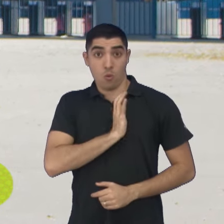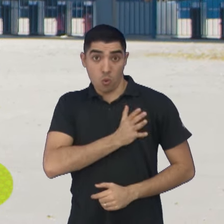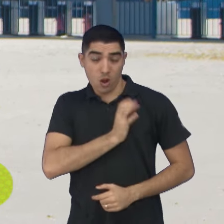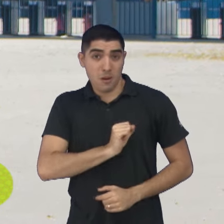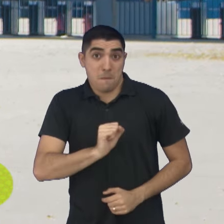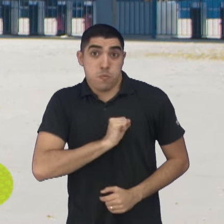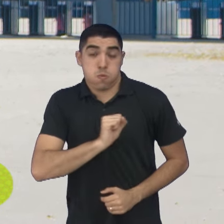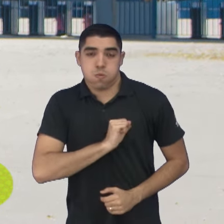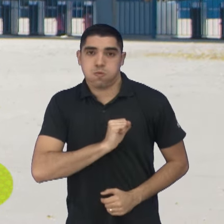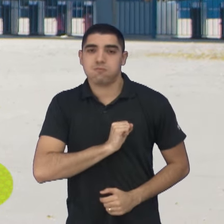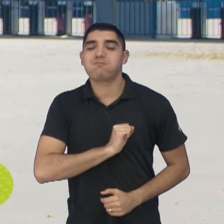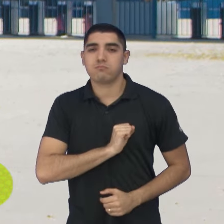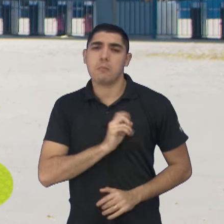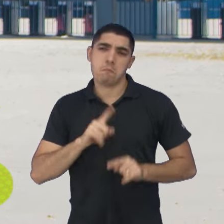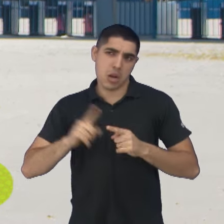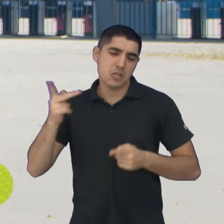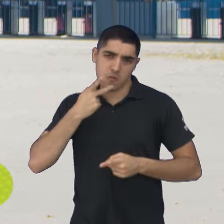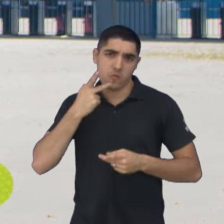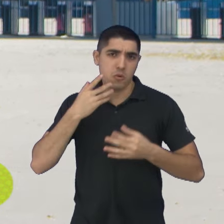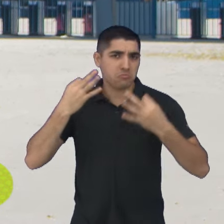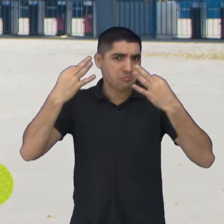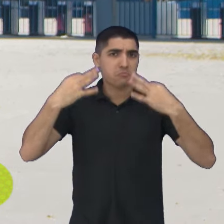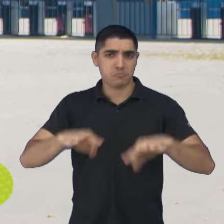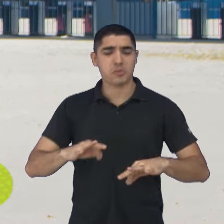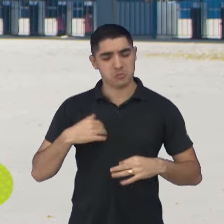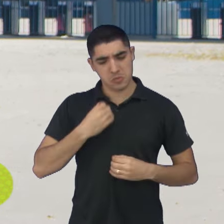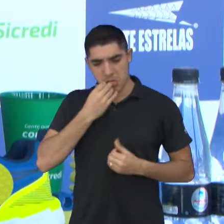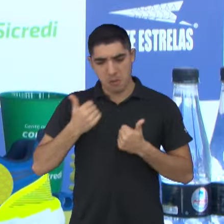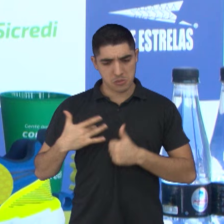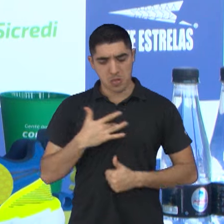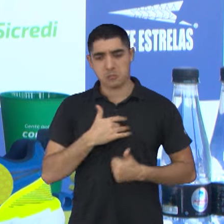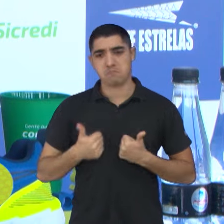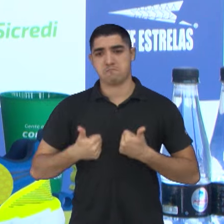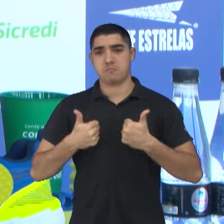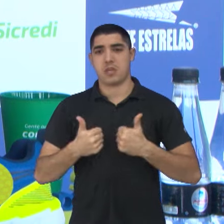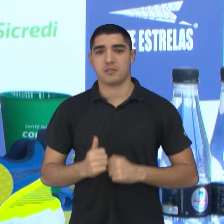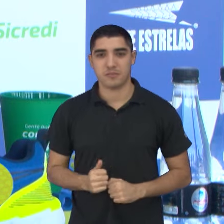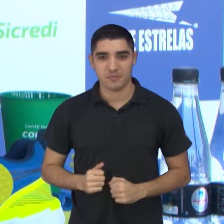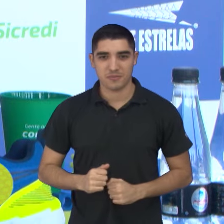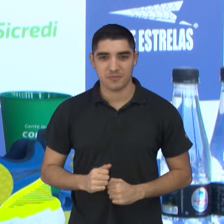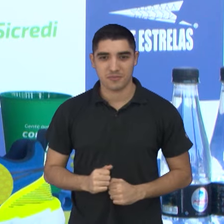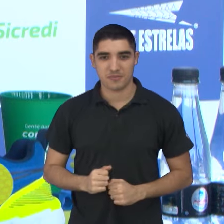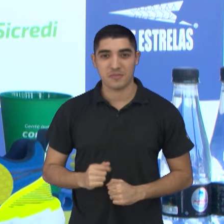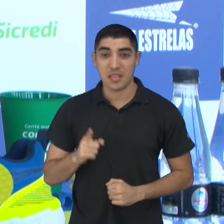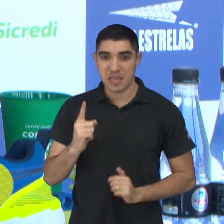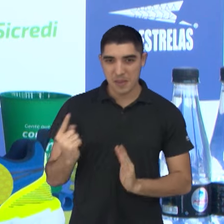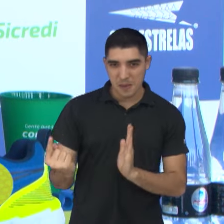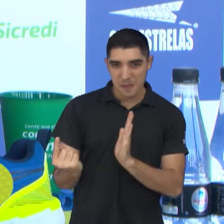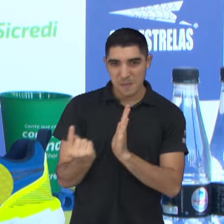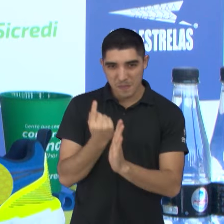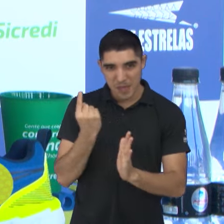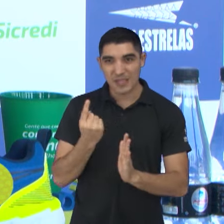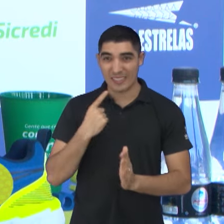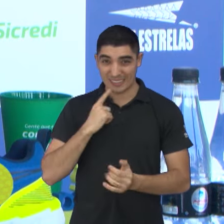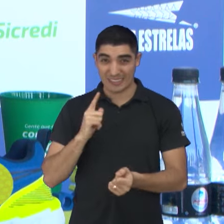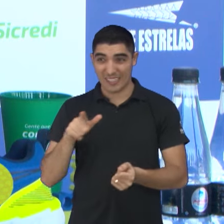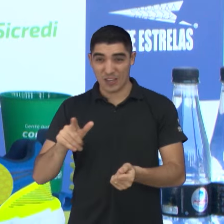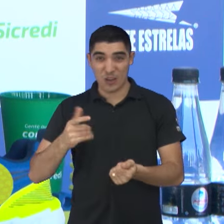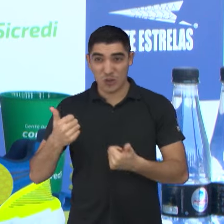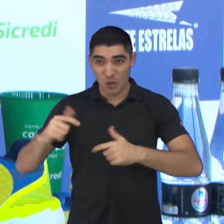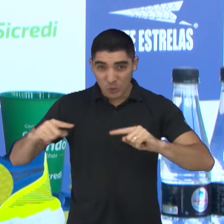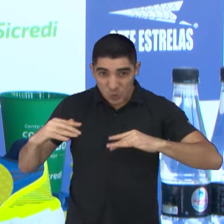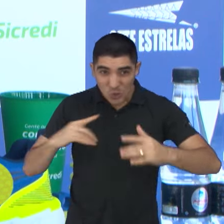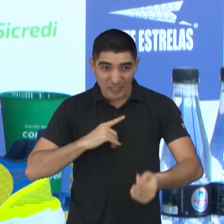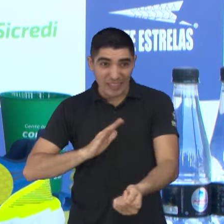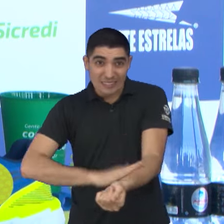mas garante estar 100% clinicamente. Mas se você me pergunta, Sérgio, se você não estresse, estresse, se vai